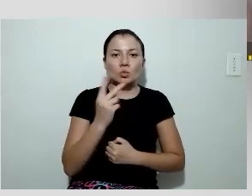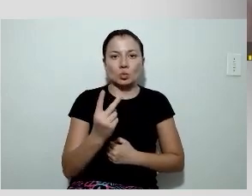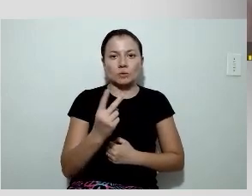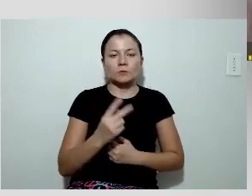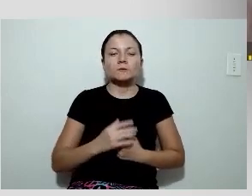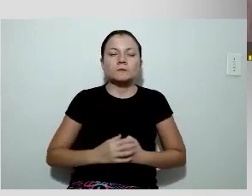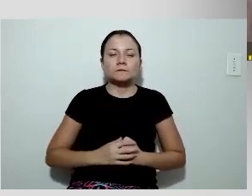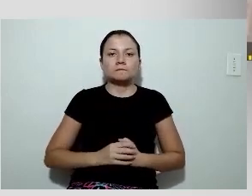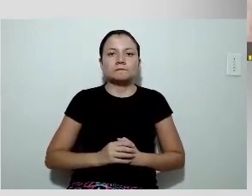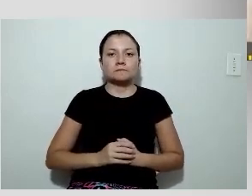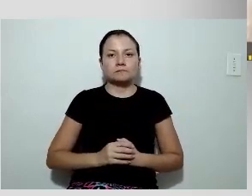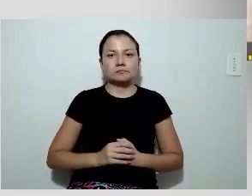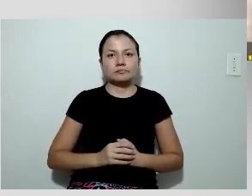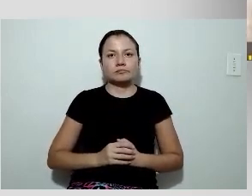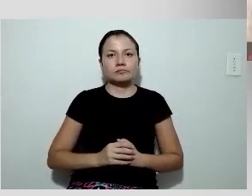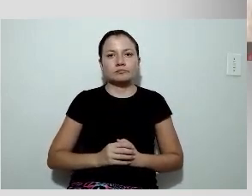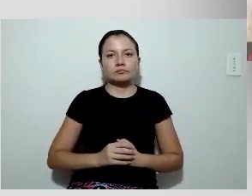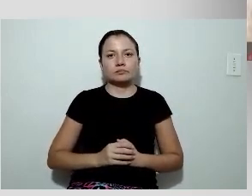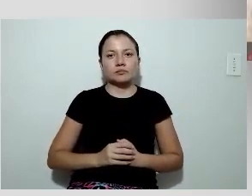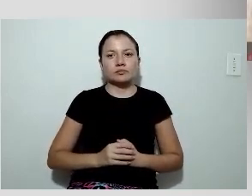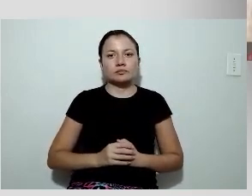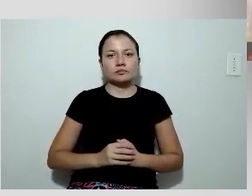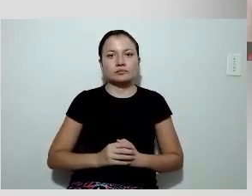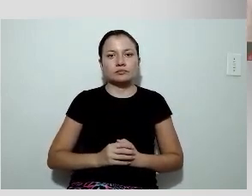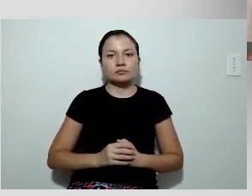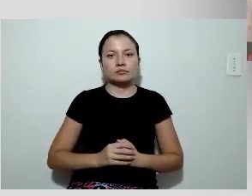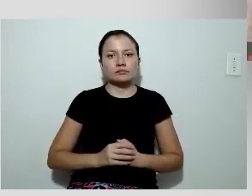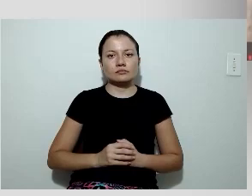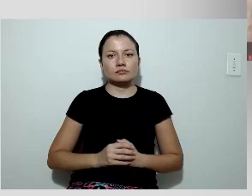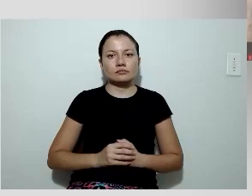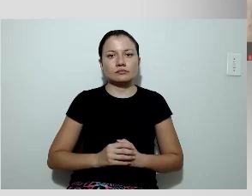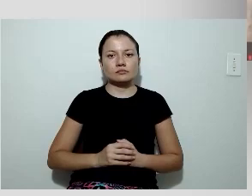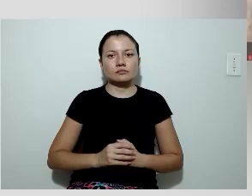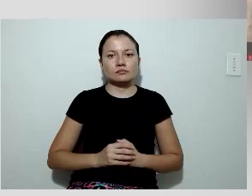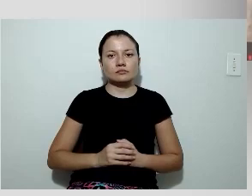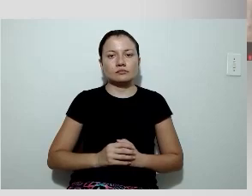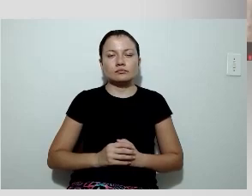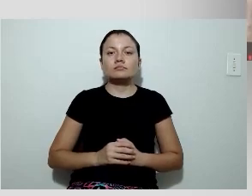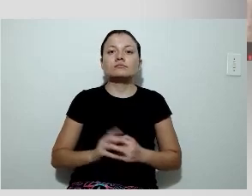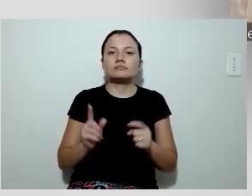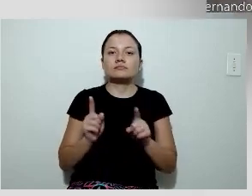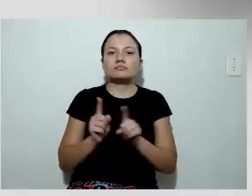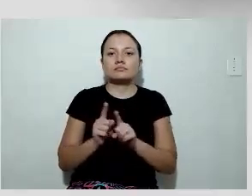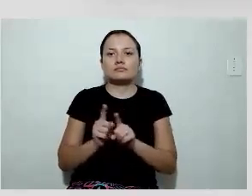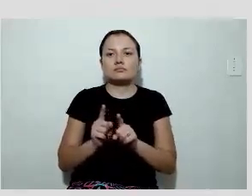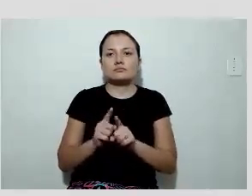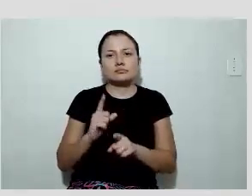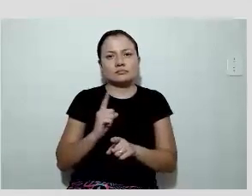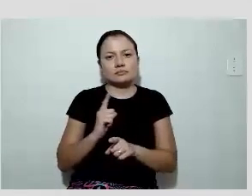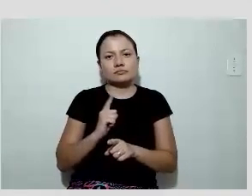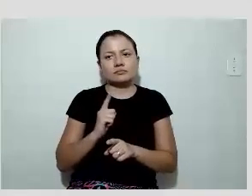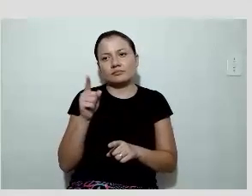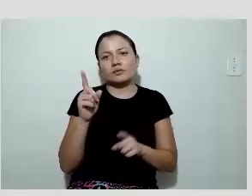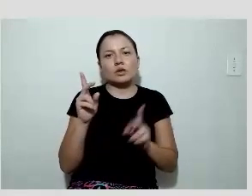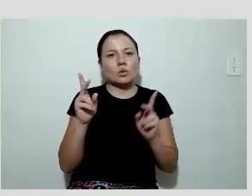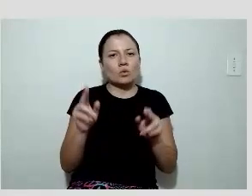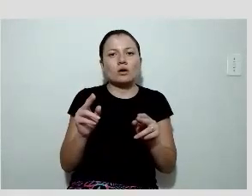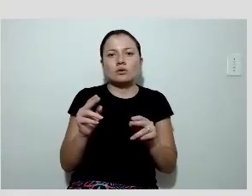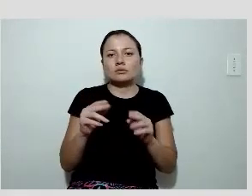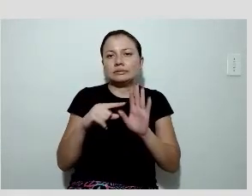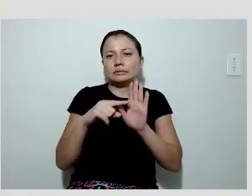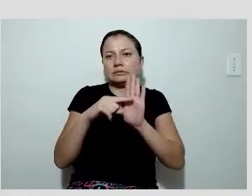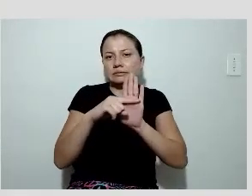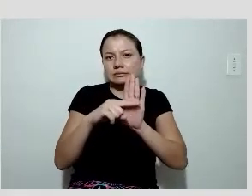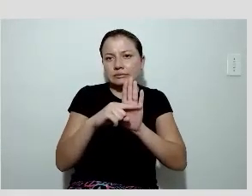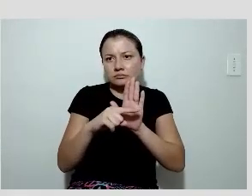um aumento do ato esquerdo. Se ele tem uma onda P com uma fase negativa mais proeminente, é possível que tenha algum aumento de ato esquerdo também.